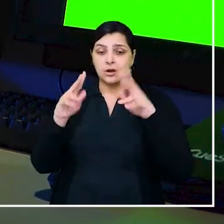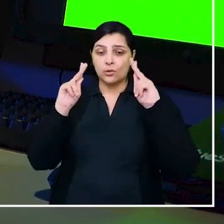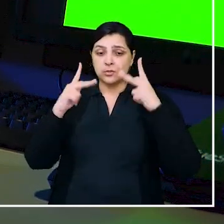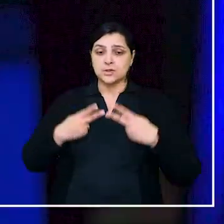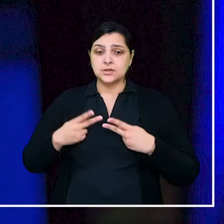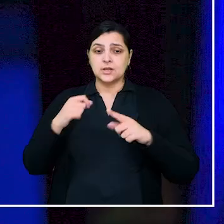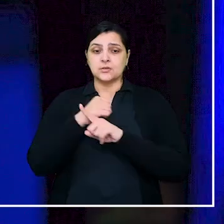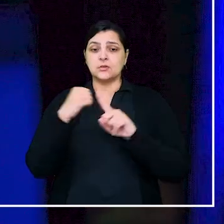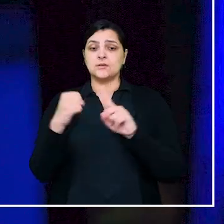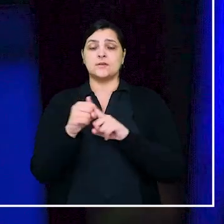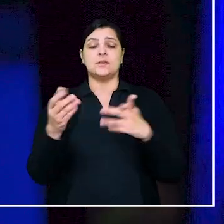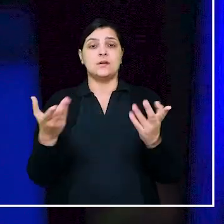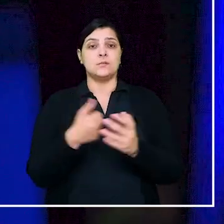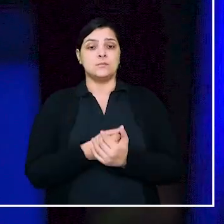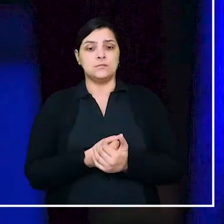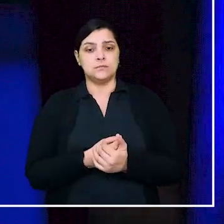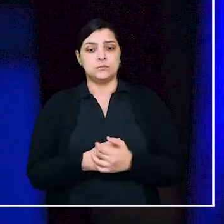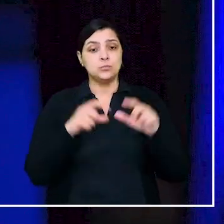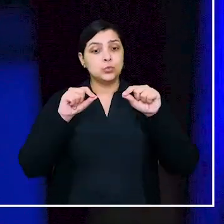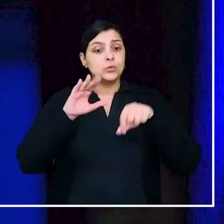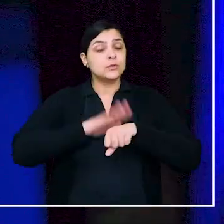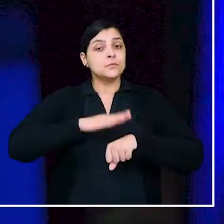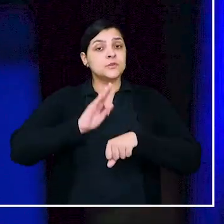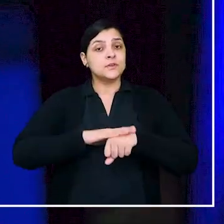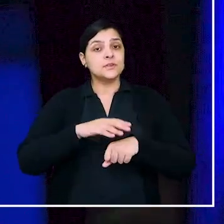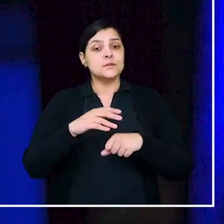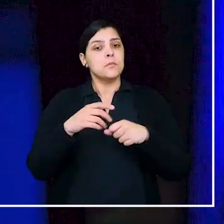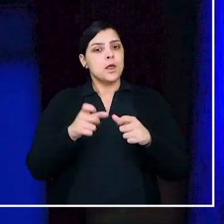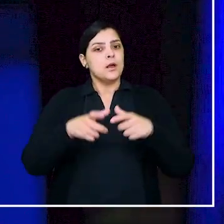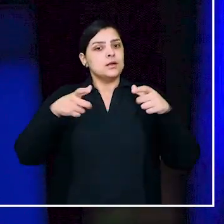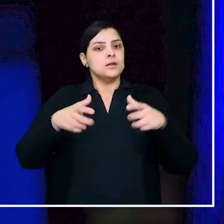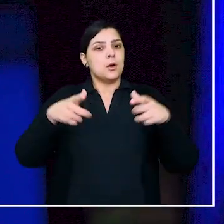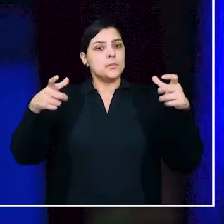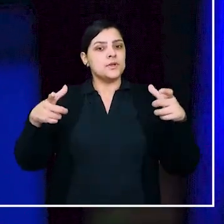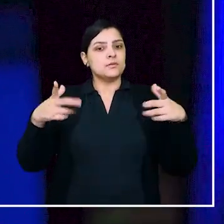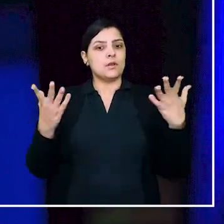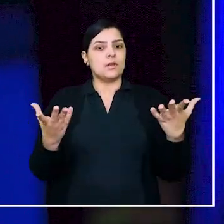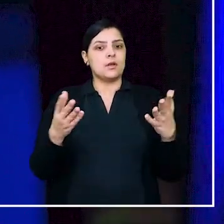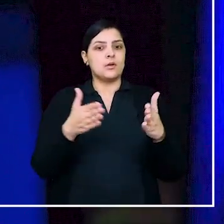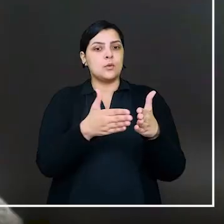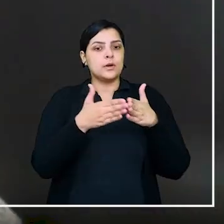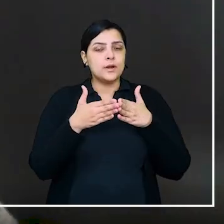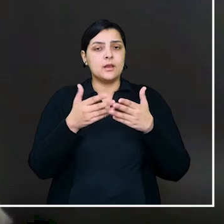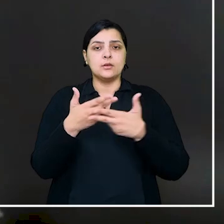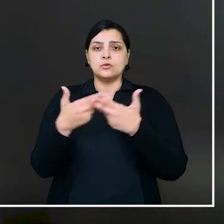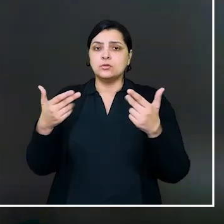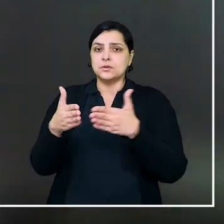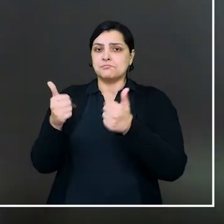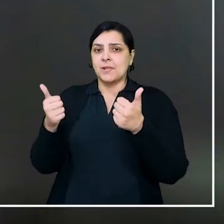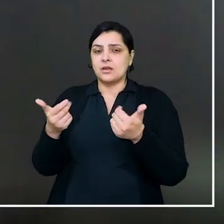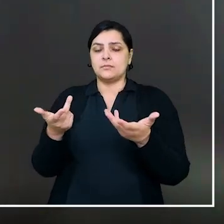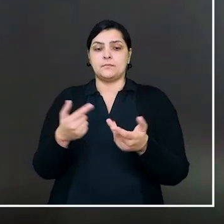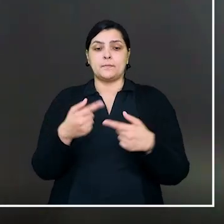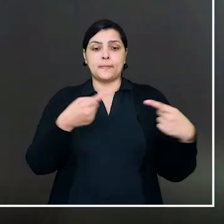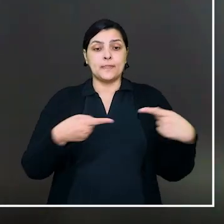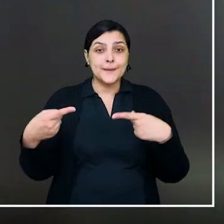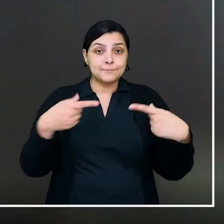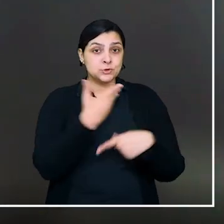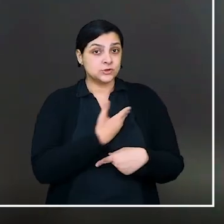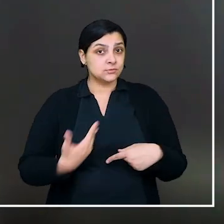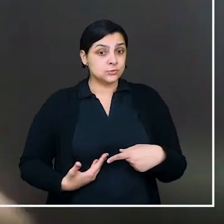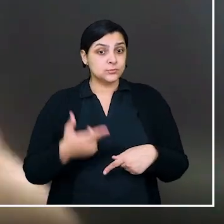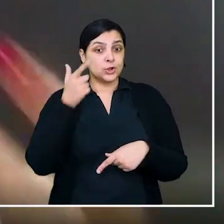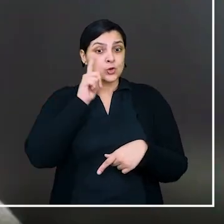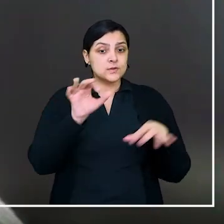humanitário. O que pode ser feito para expandir o crédito para as pessoas trans? Para que as políticas públicas